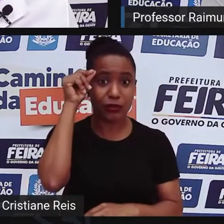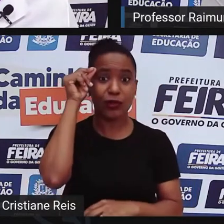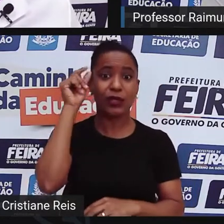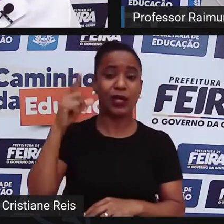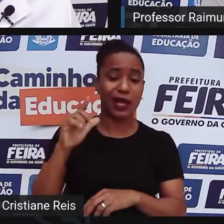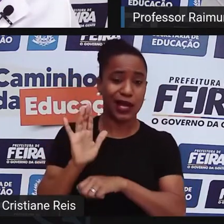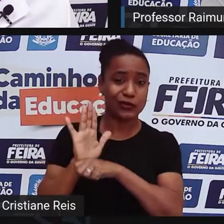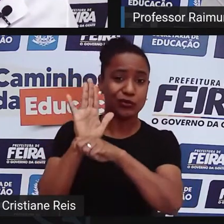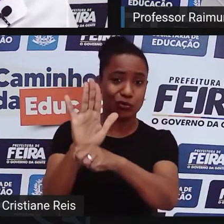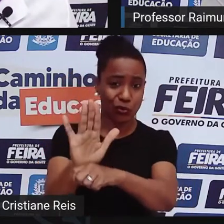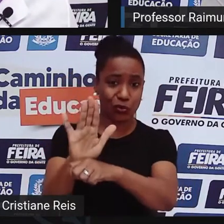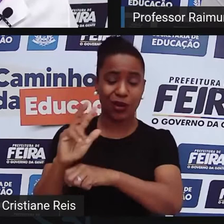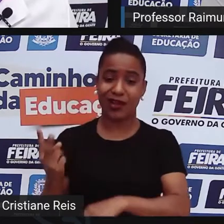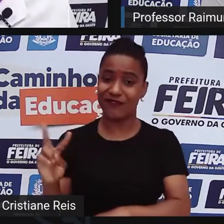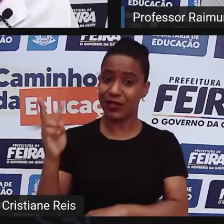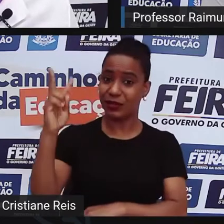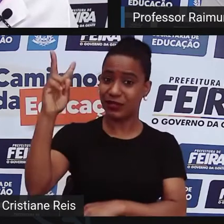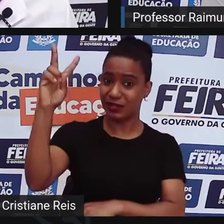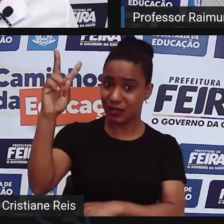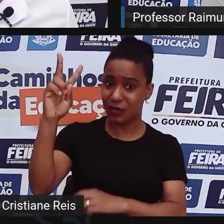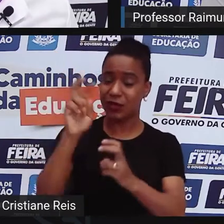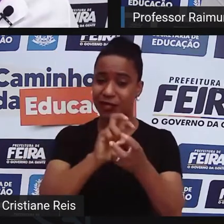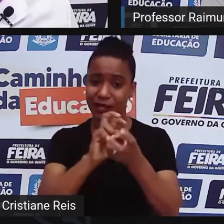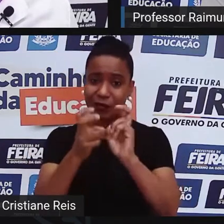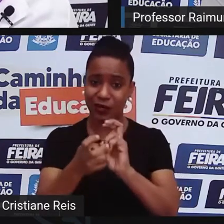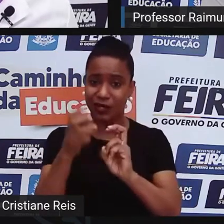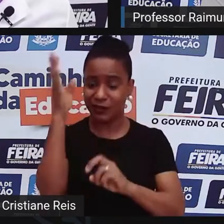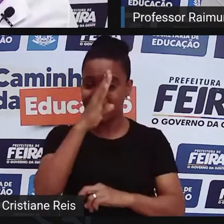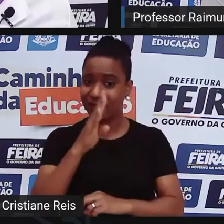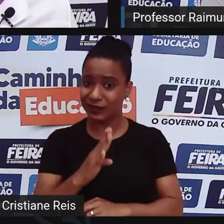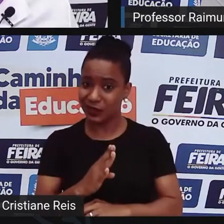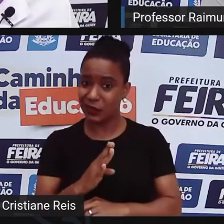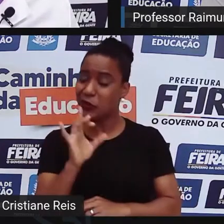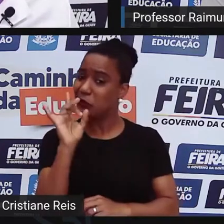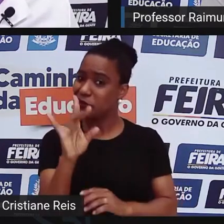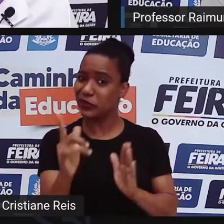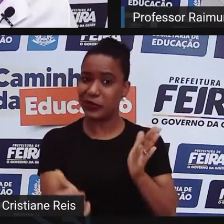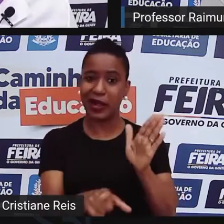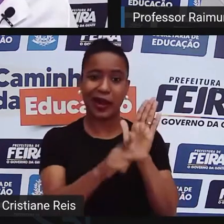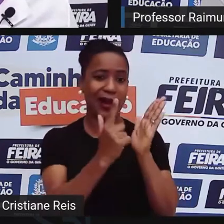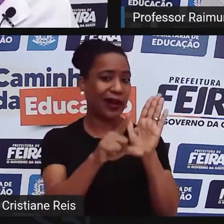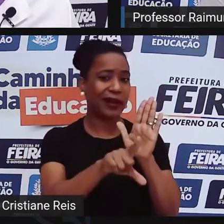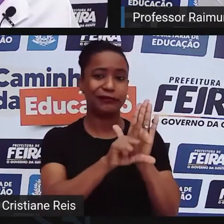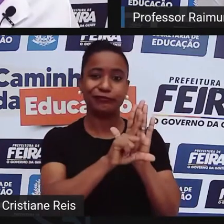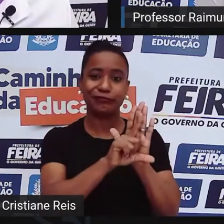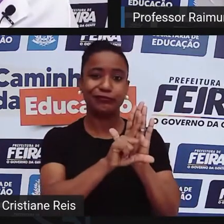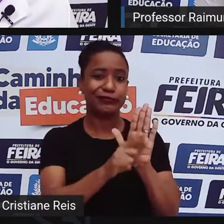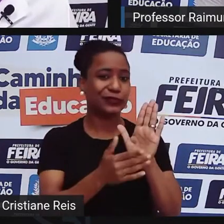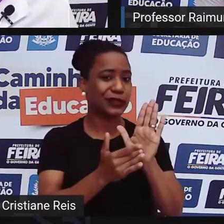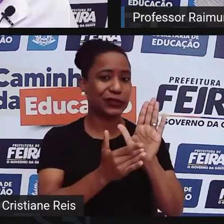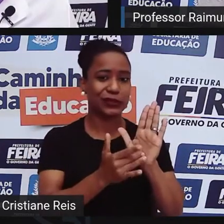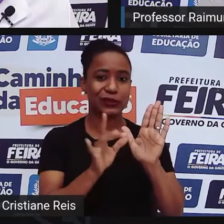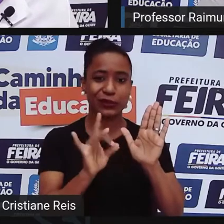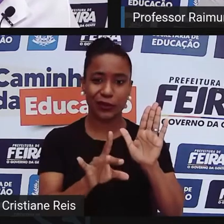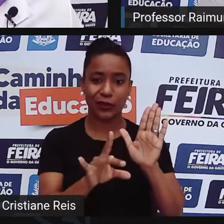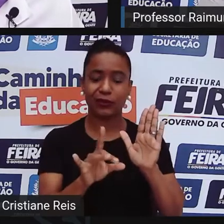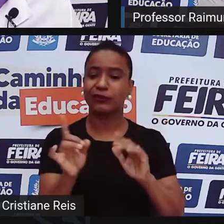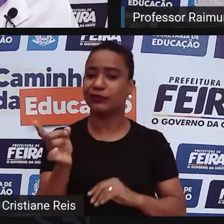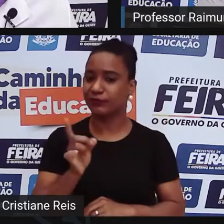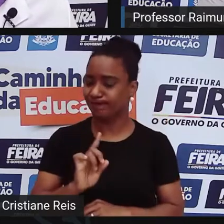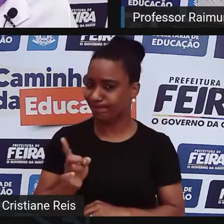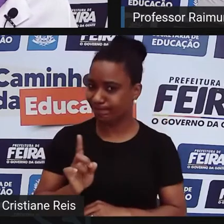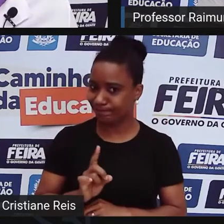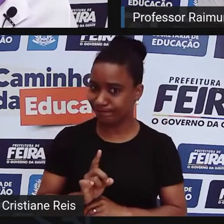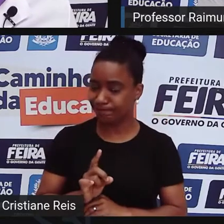no Brasil ou isso ficou só lá no papel mesmo? Felipe, é assim, eu vou ser bem claro para